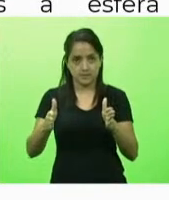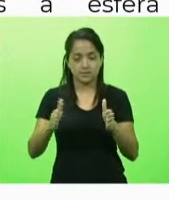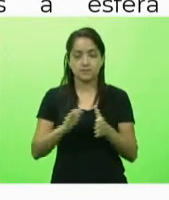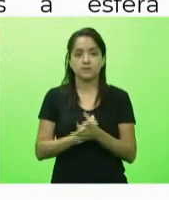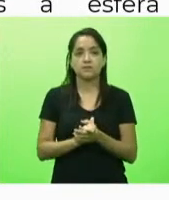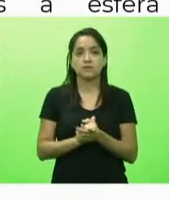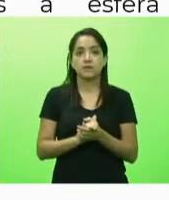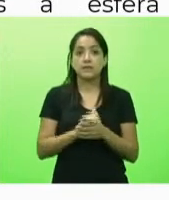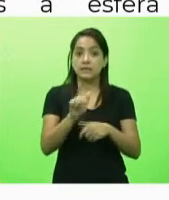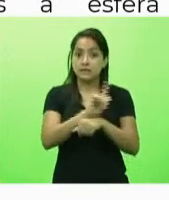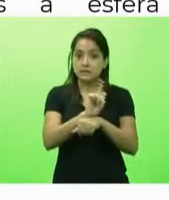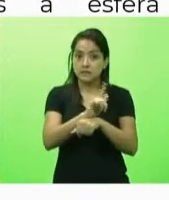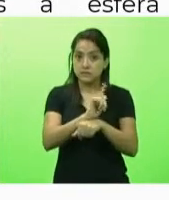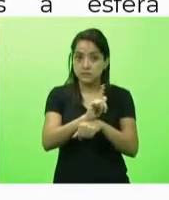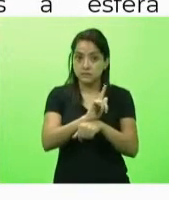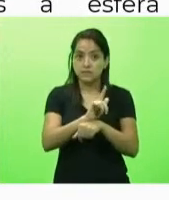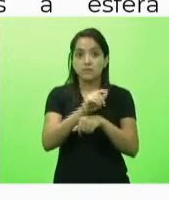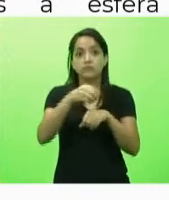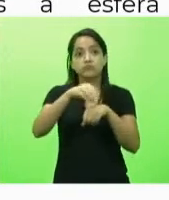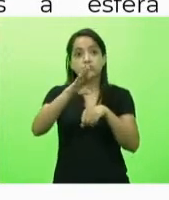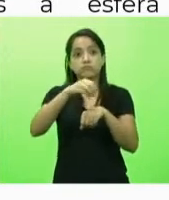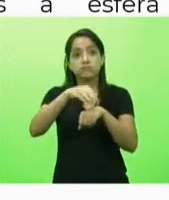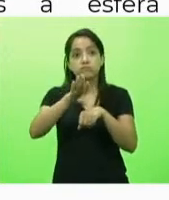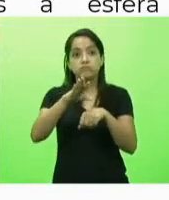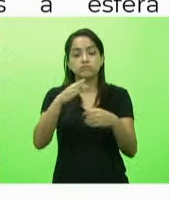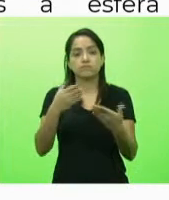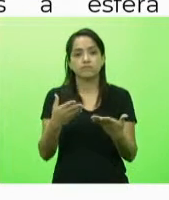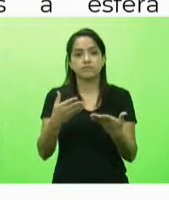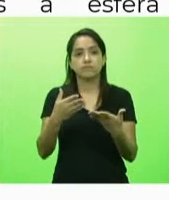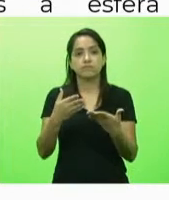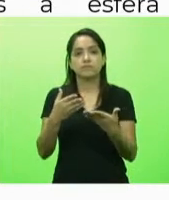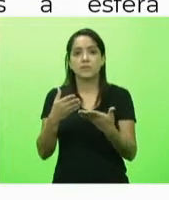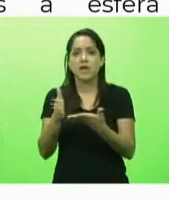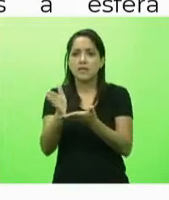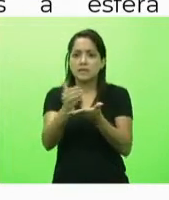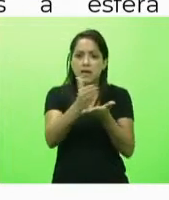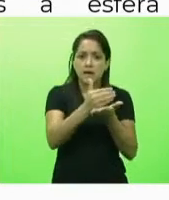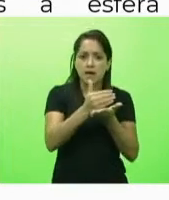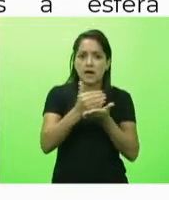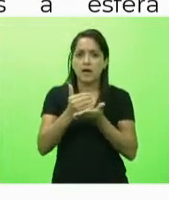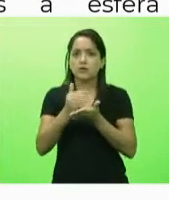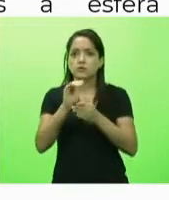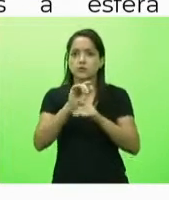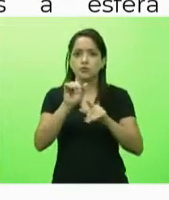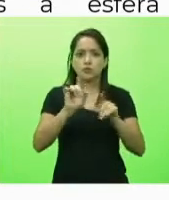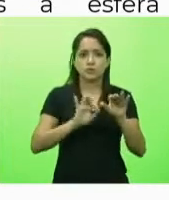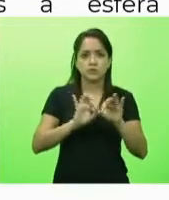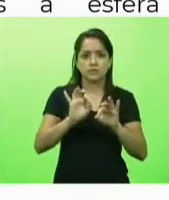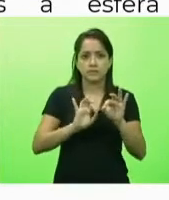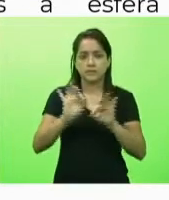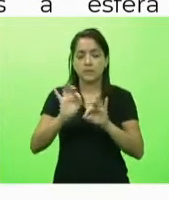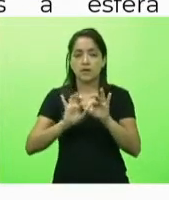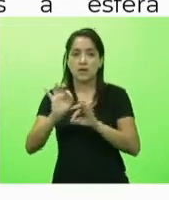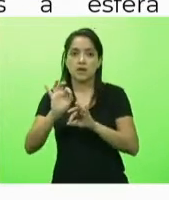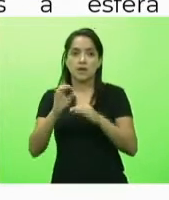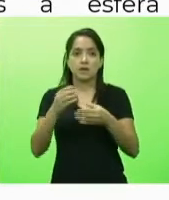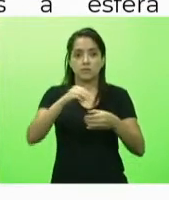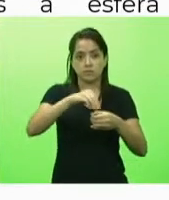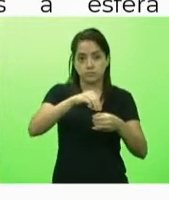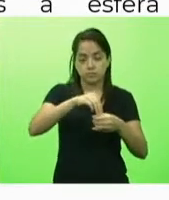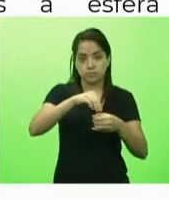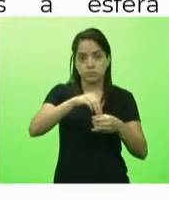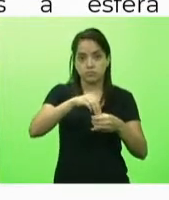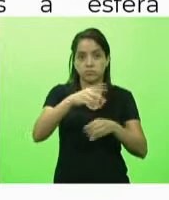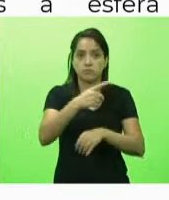a gestão de sistema de informações captando dados que são informados pelos municípios então os municípios fazem a